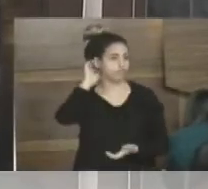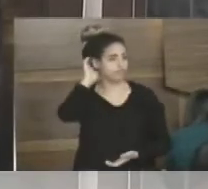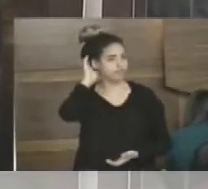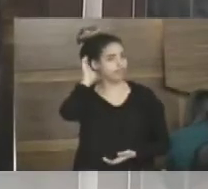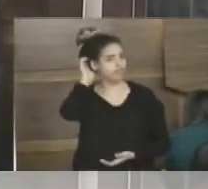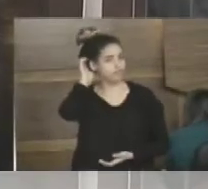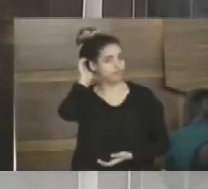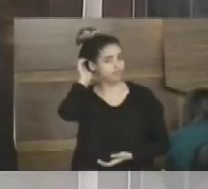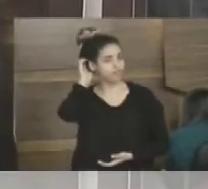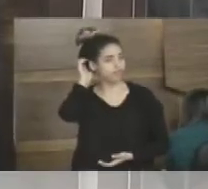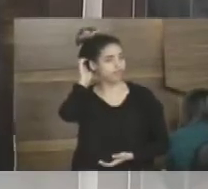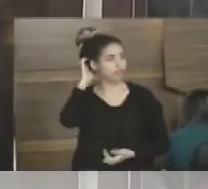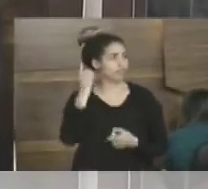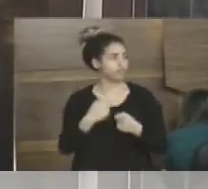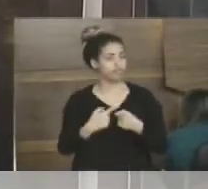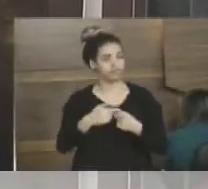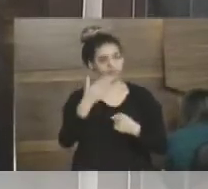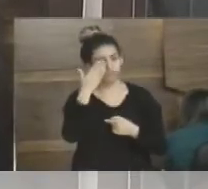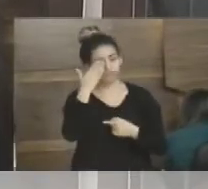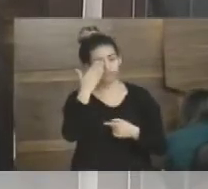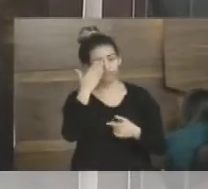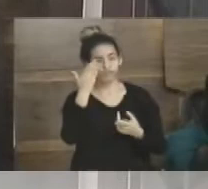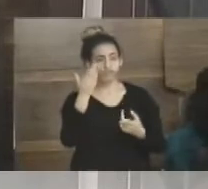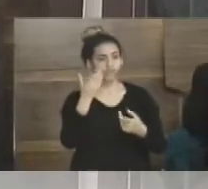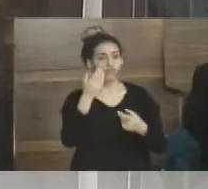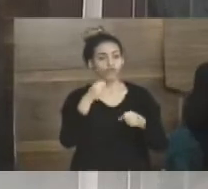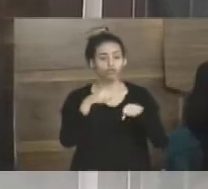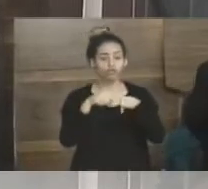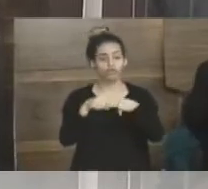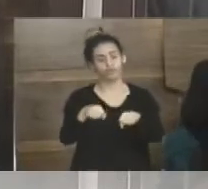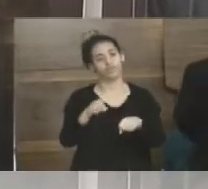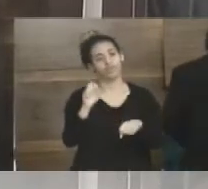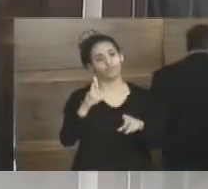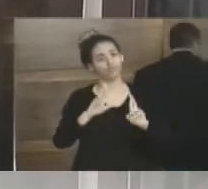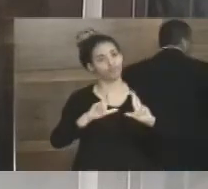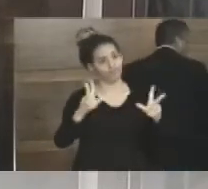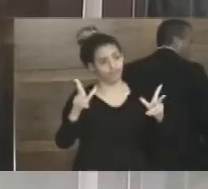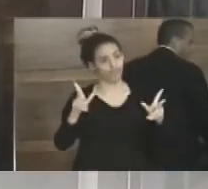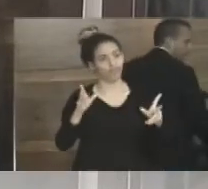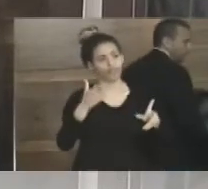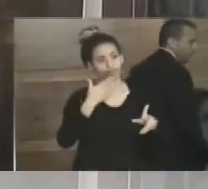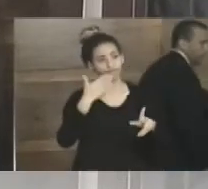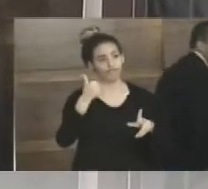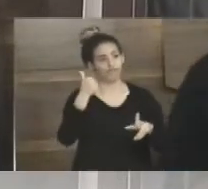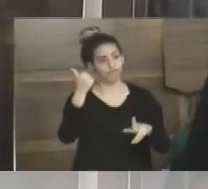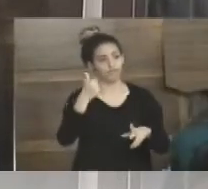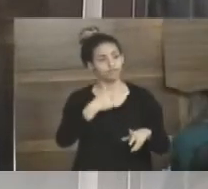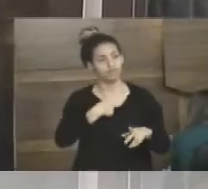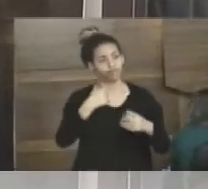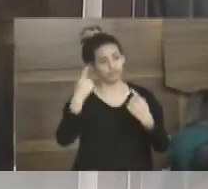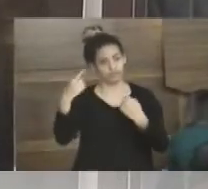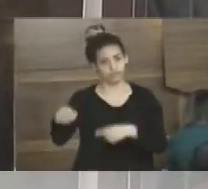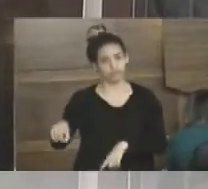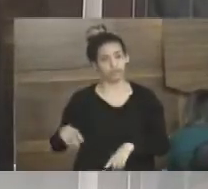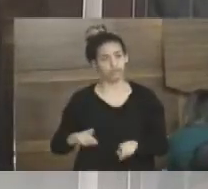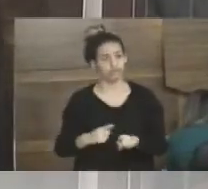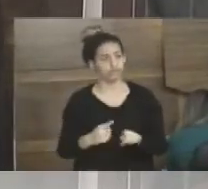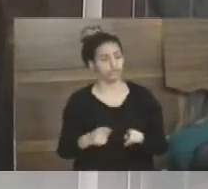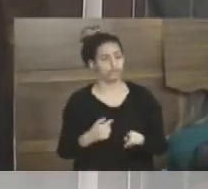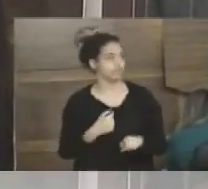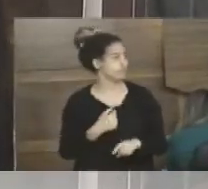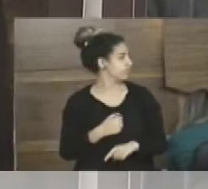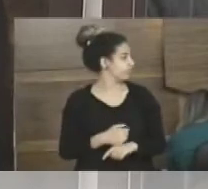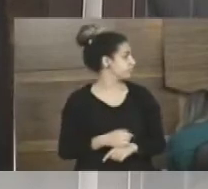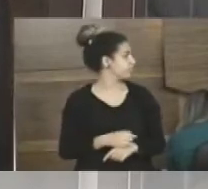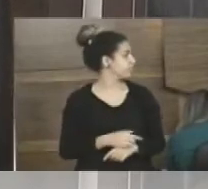garganta, que shopping mesmo, a gente sabe o é um shopping, não é? Então, eu sou contra aquilo ali, sou contra